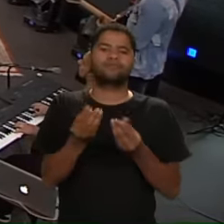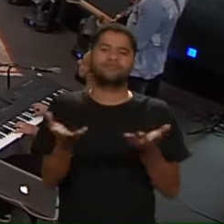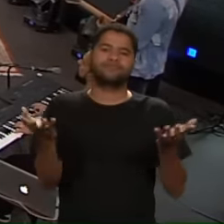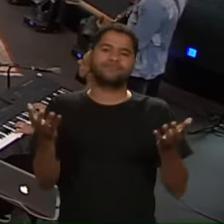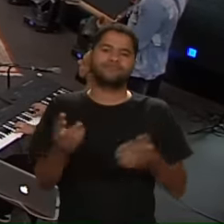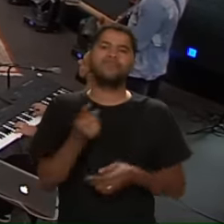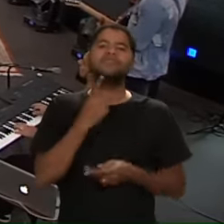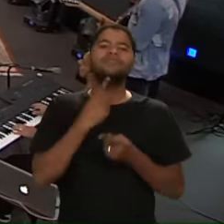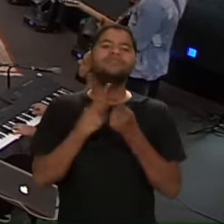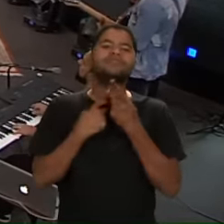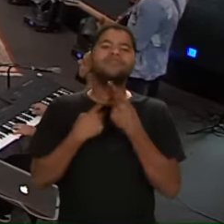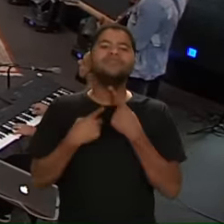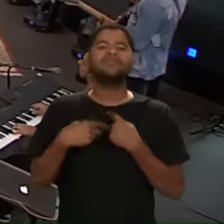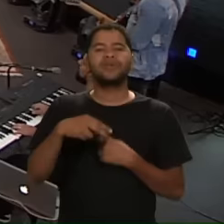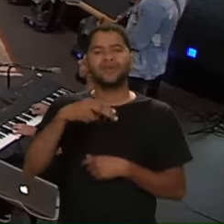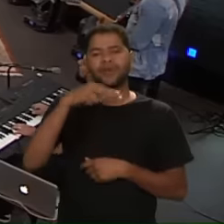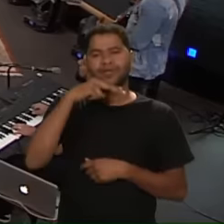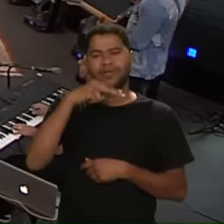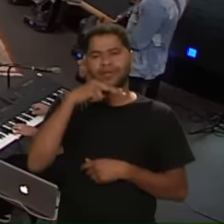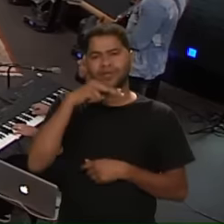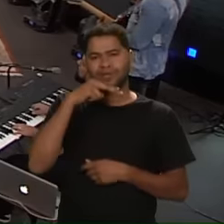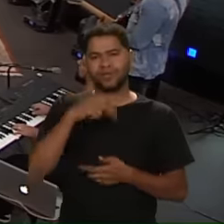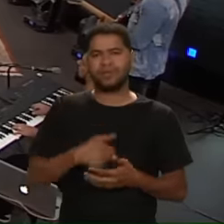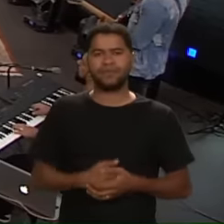Os desejos Dos netinhos